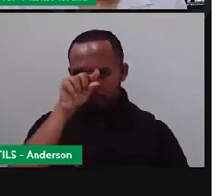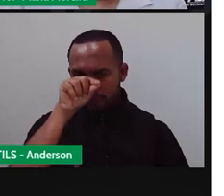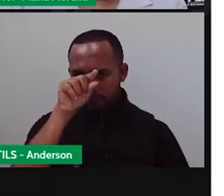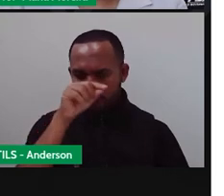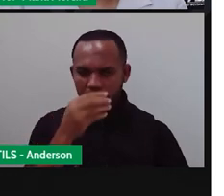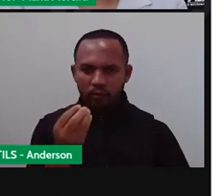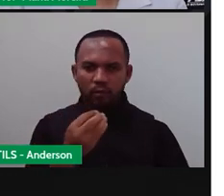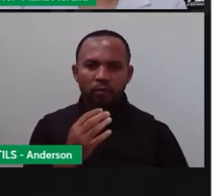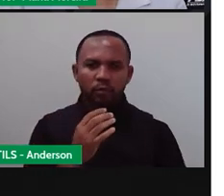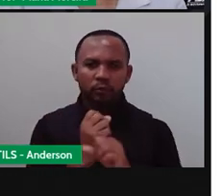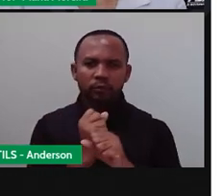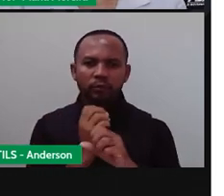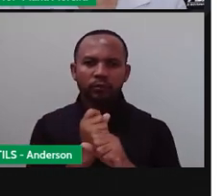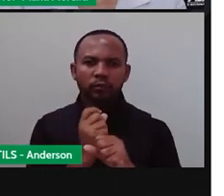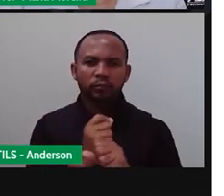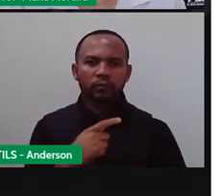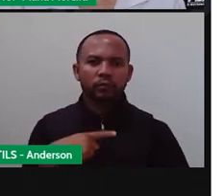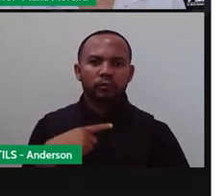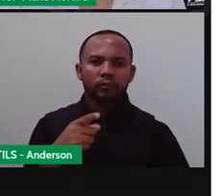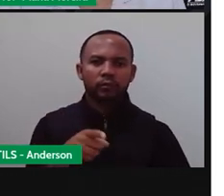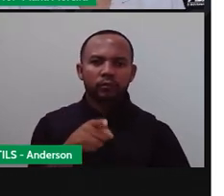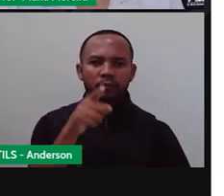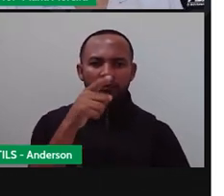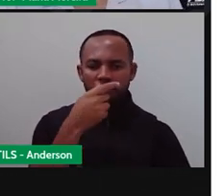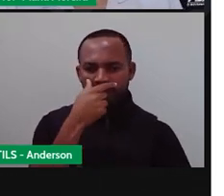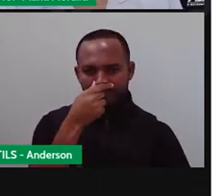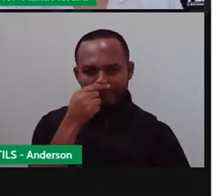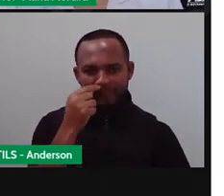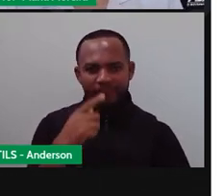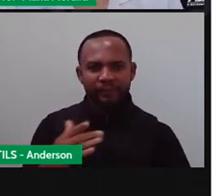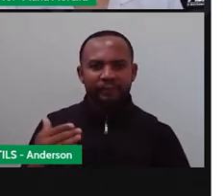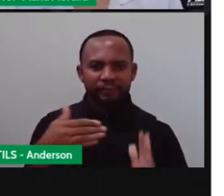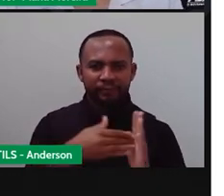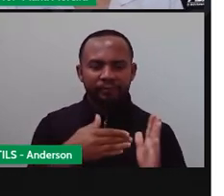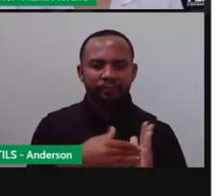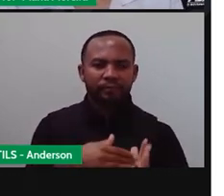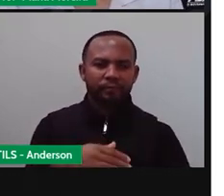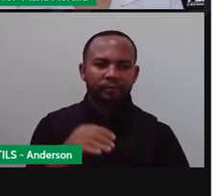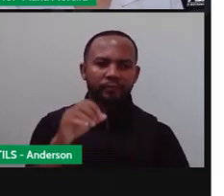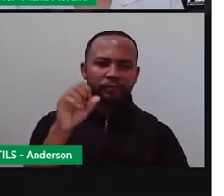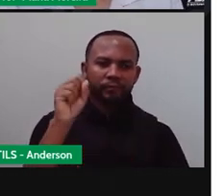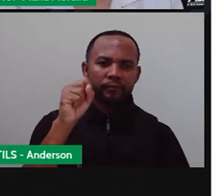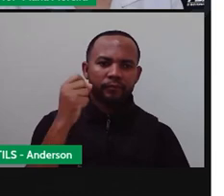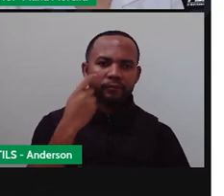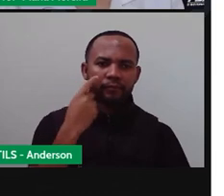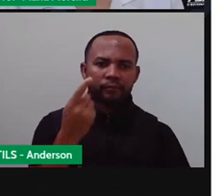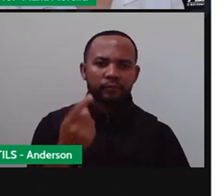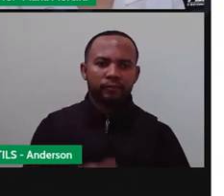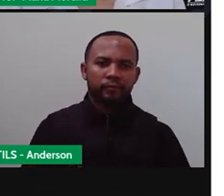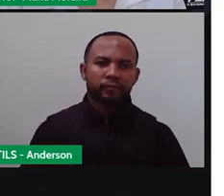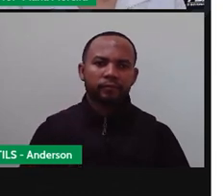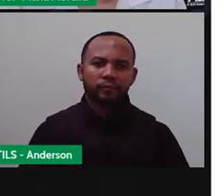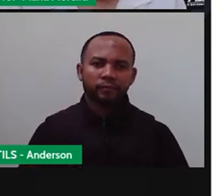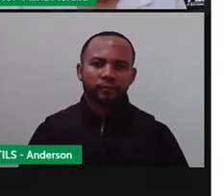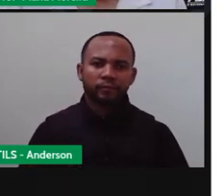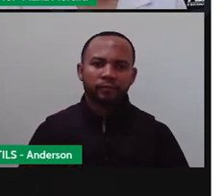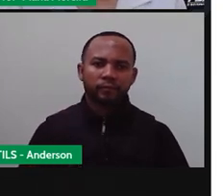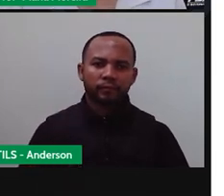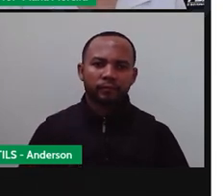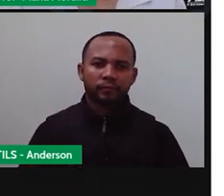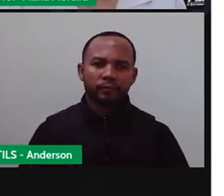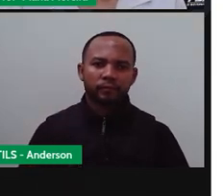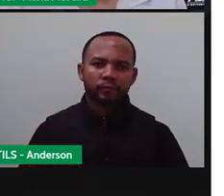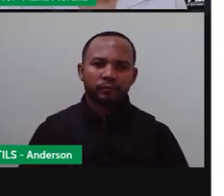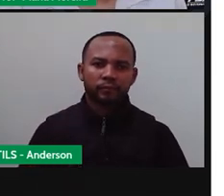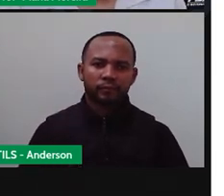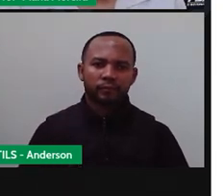gente vai contando aqui as linhas, ele vai até onde? Até o numeral oito. E por que eu sei? tem o numeral oito aqui e tem essa linha que chega